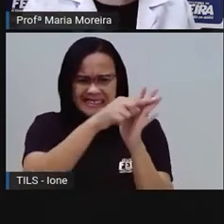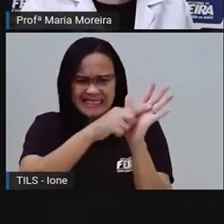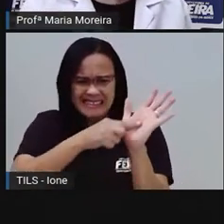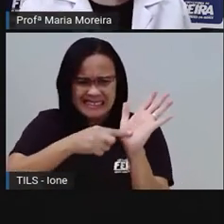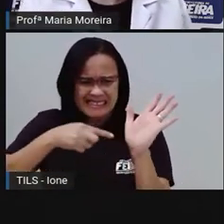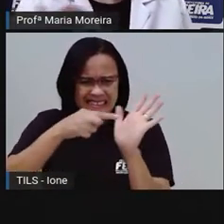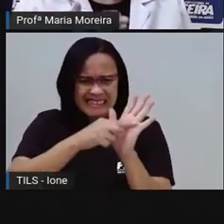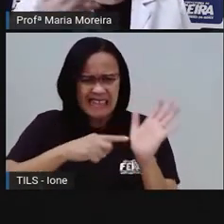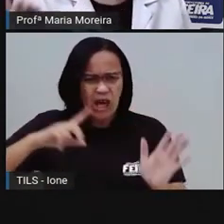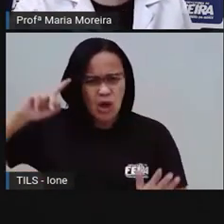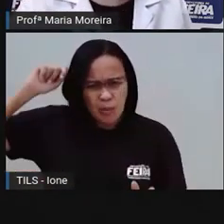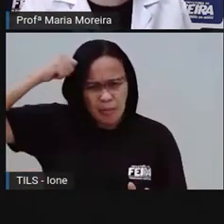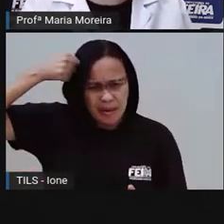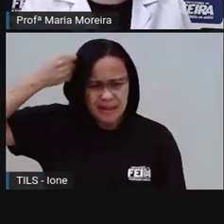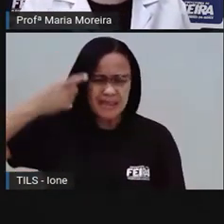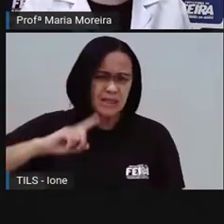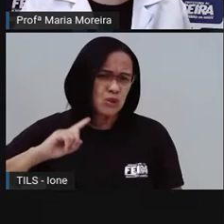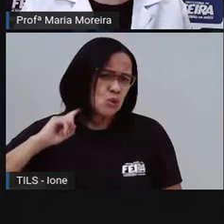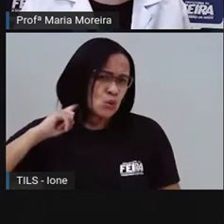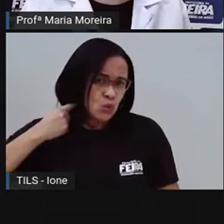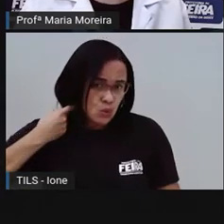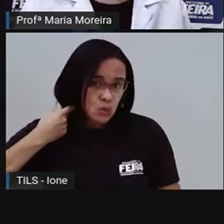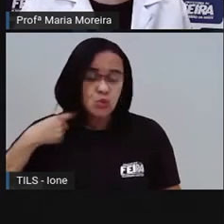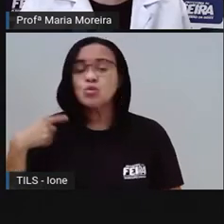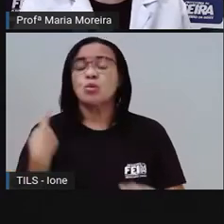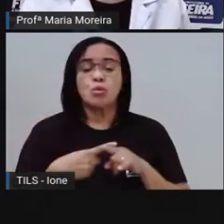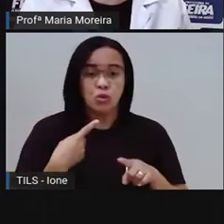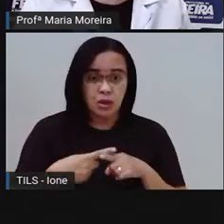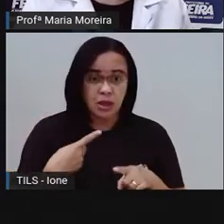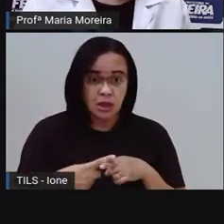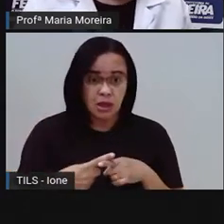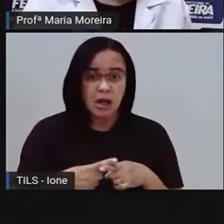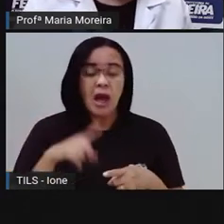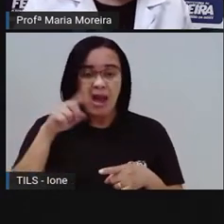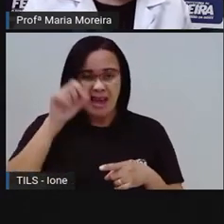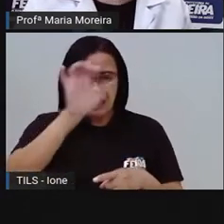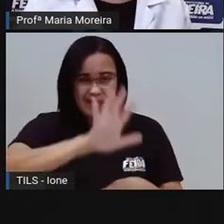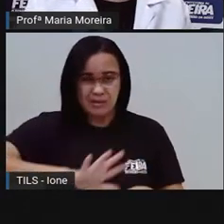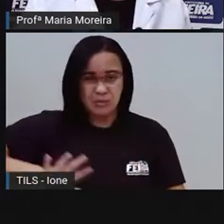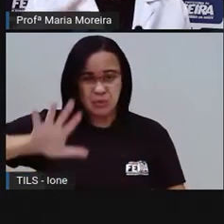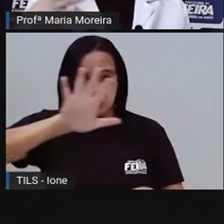preto. Pois é, é justamente decorrente do quê? Dessa poluição.